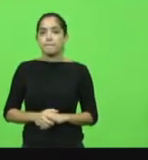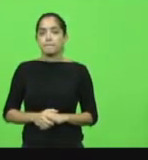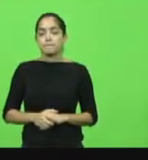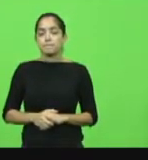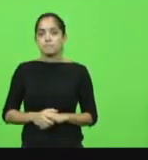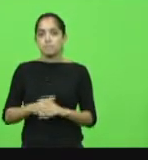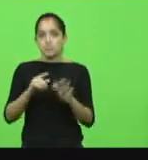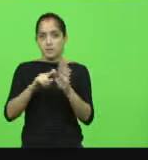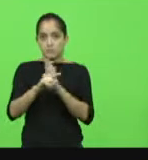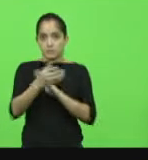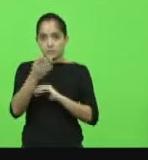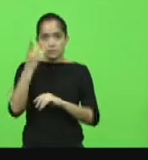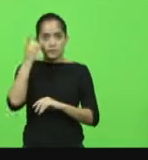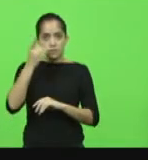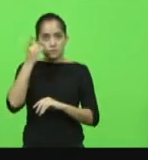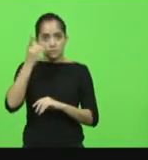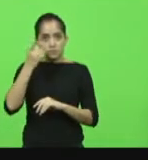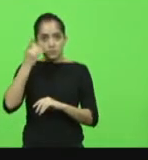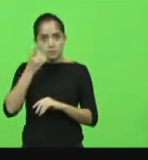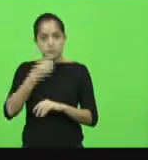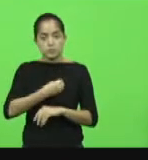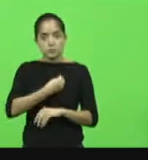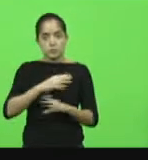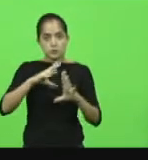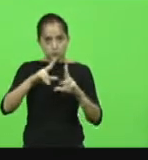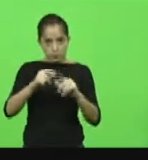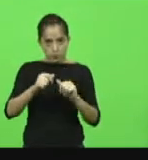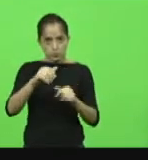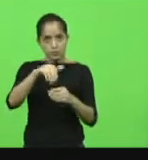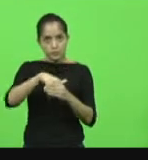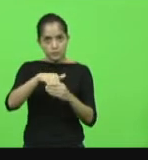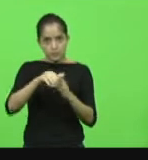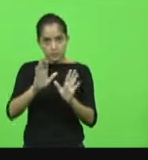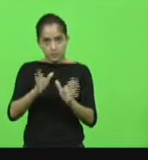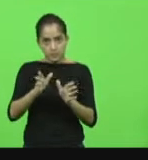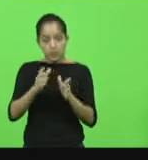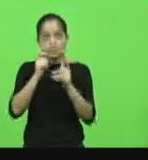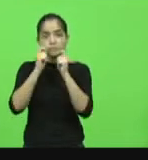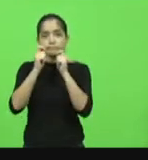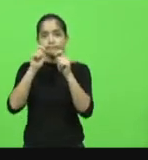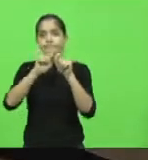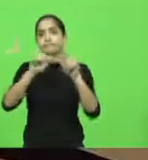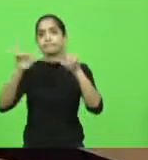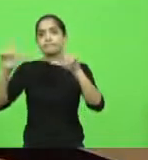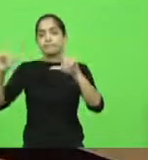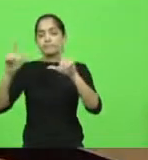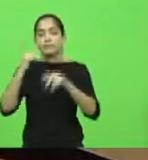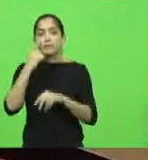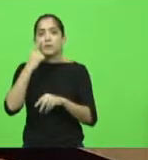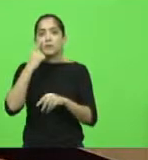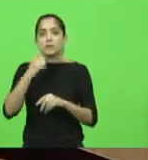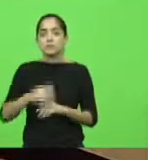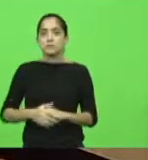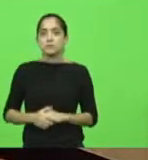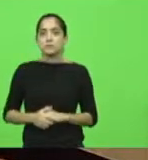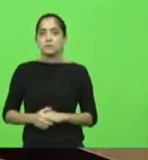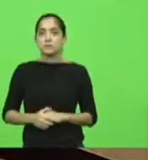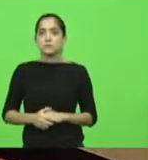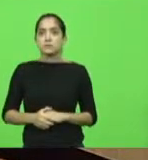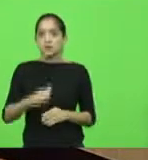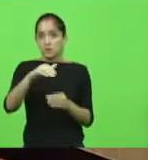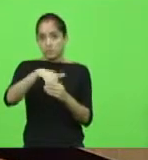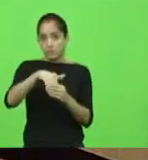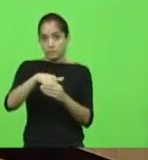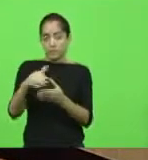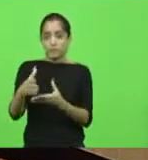Consulto, senhores e senhores deputados, que estão em plenário, se todos exerceram o seu direito de voto. Peço assessoria para que abra o painel, para que possa